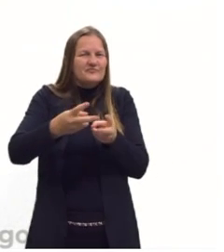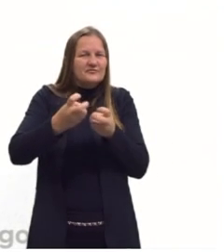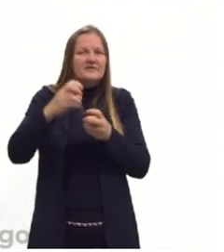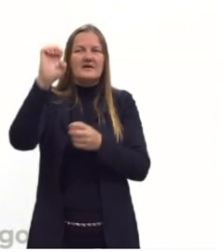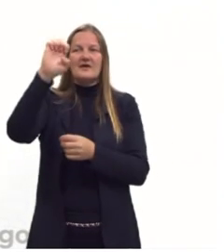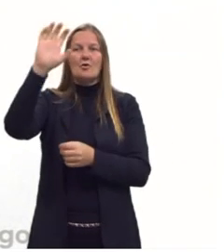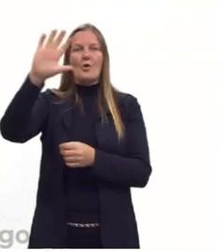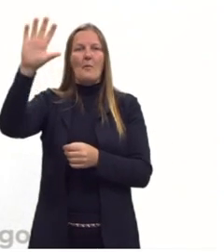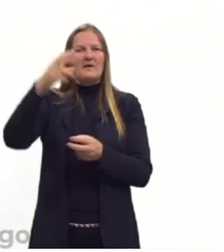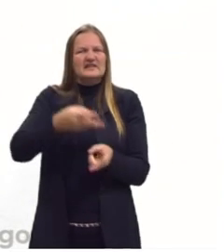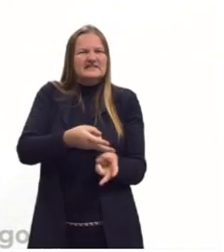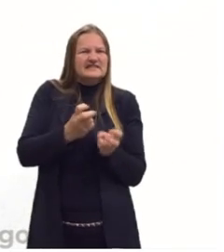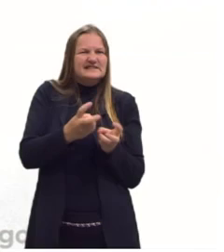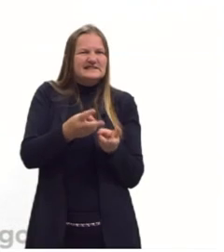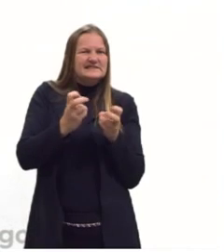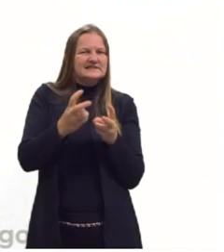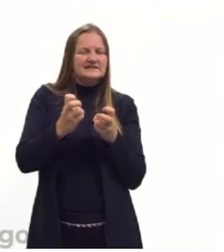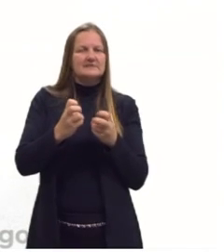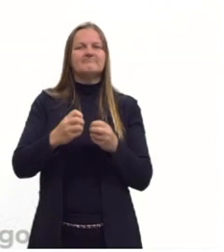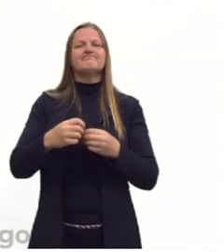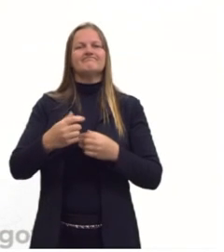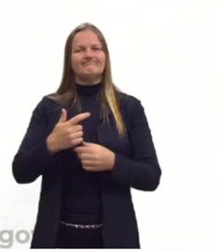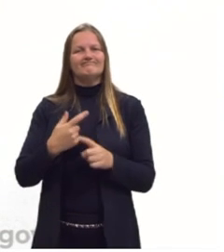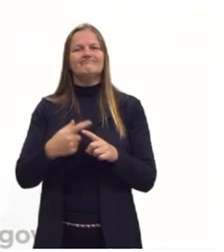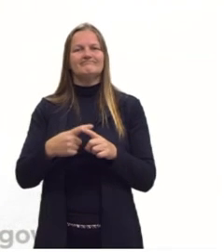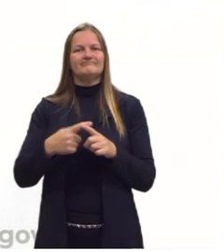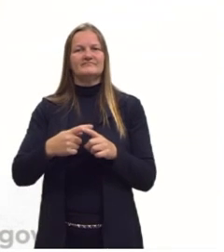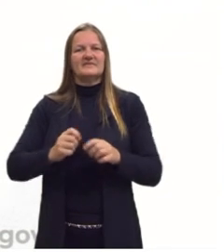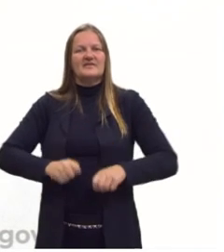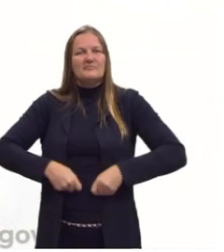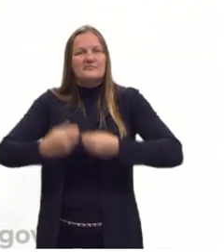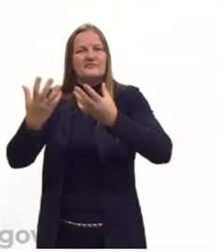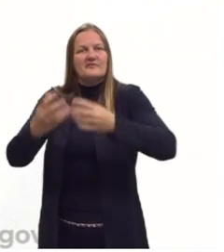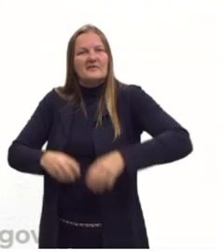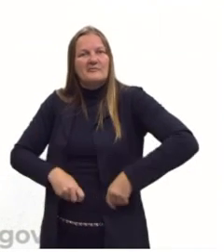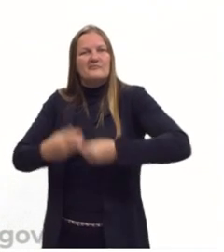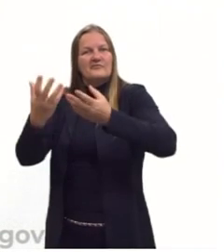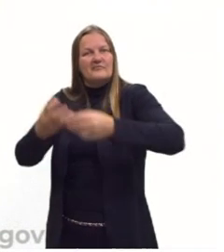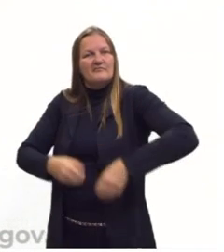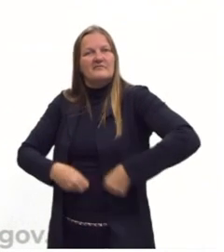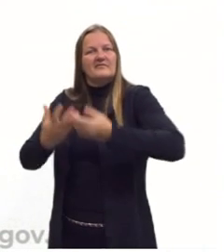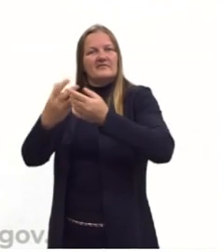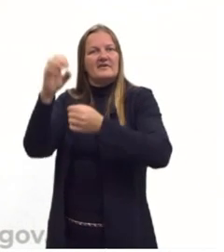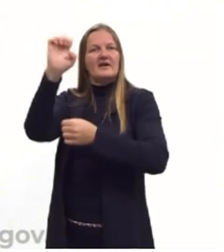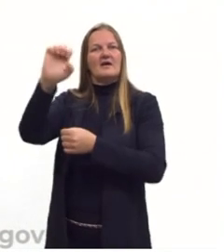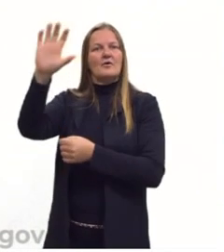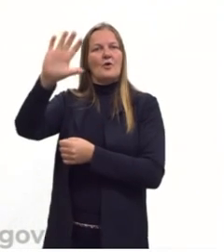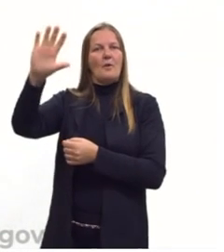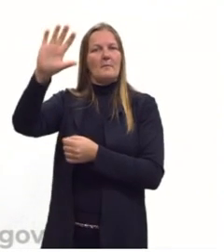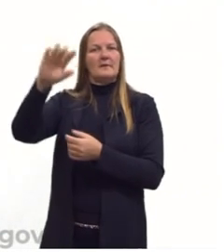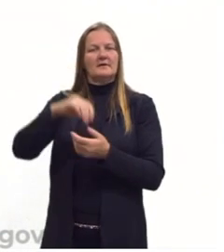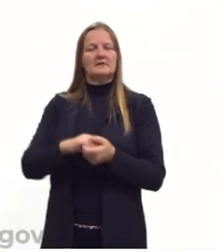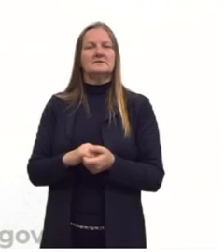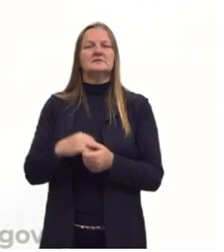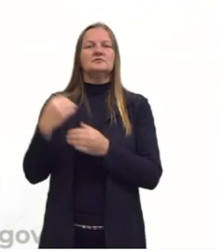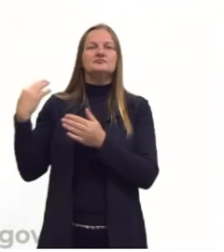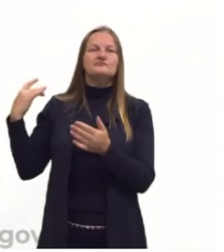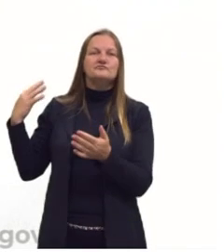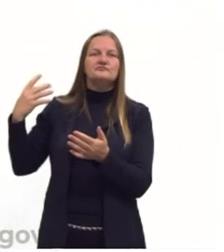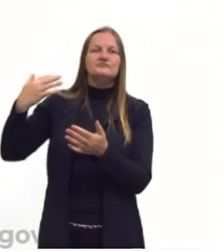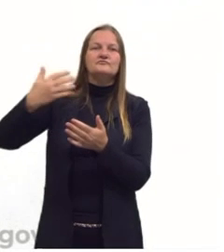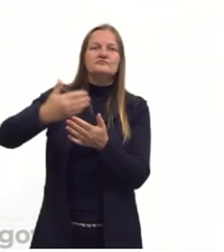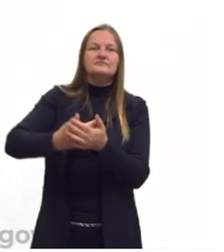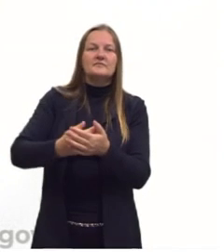europeus e que ela aprimorou a sua função de dar riquezas para os europeus através dos tempos. Então, qual será que é a